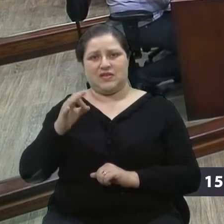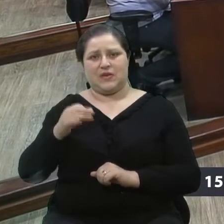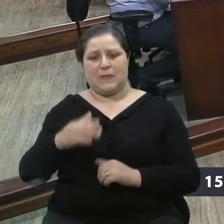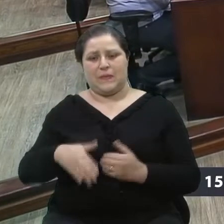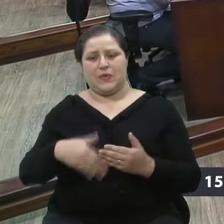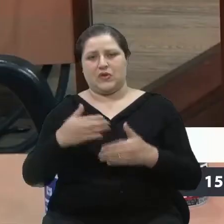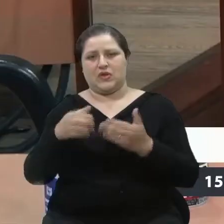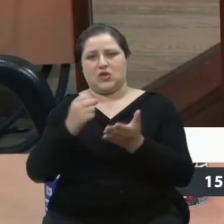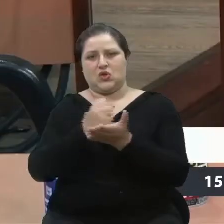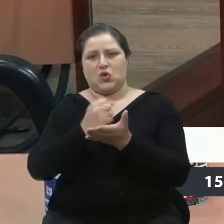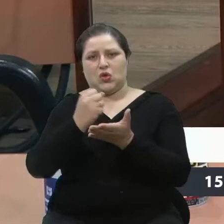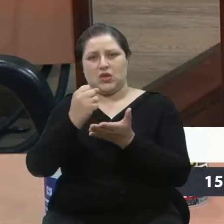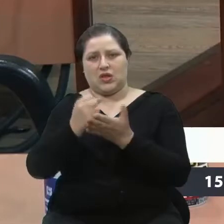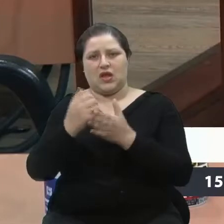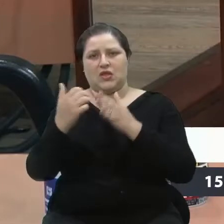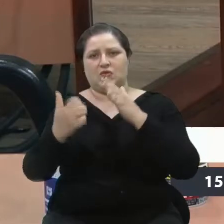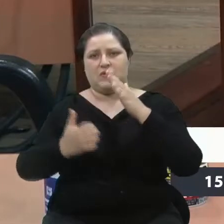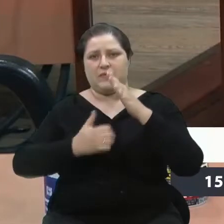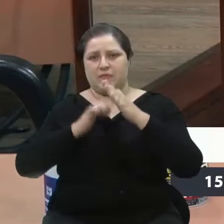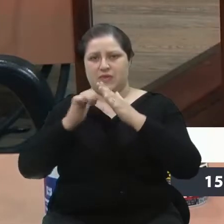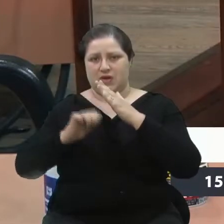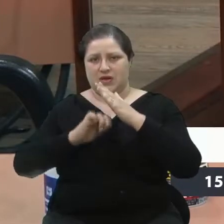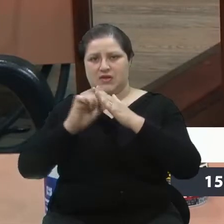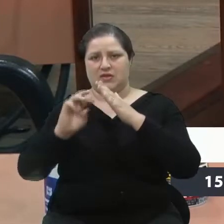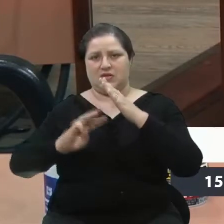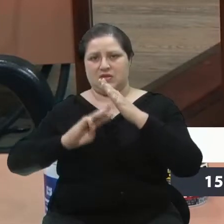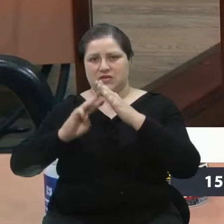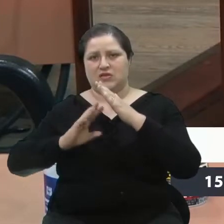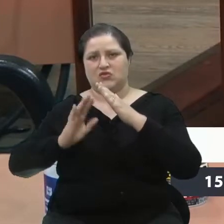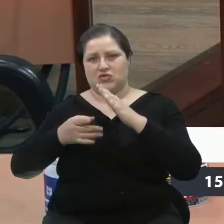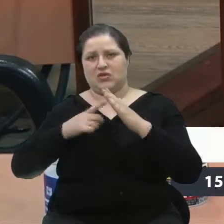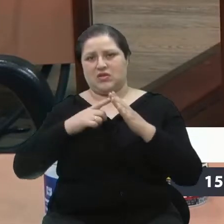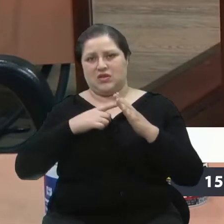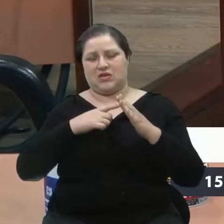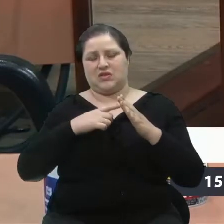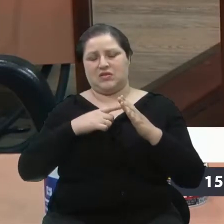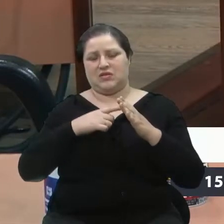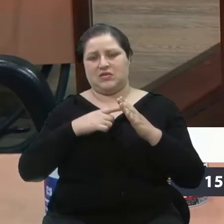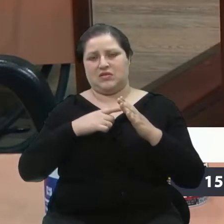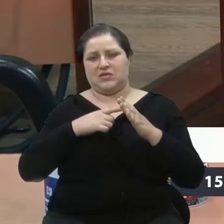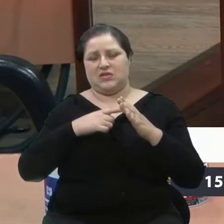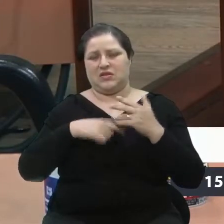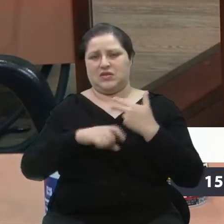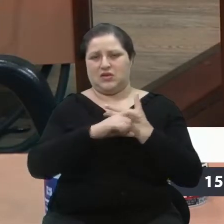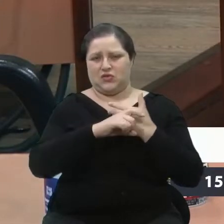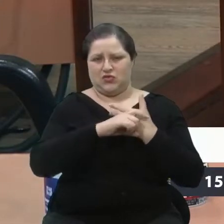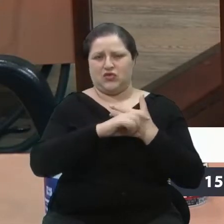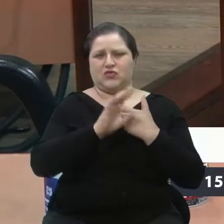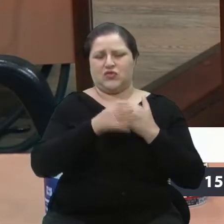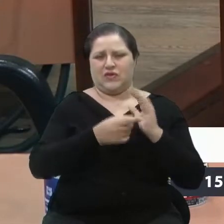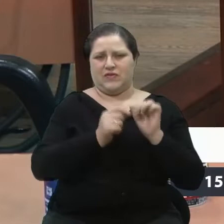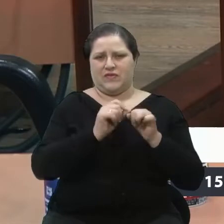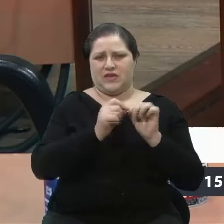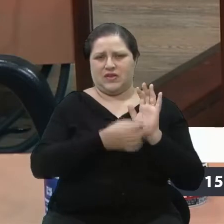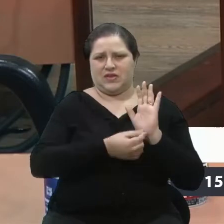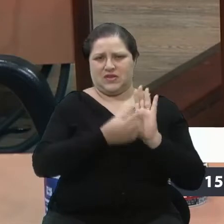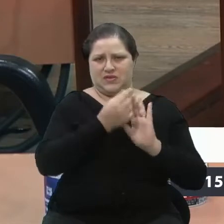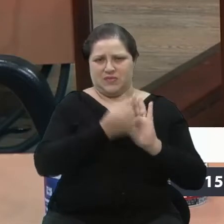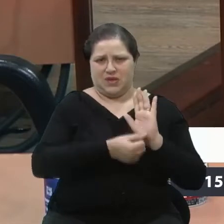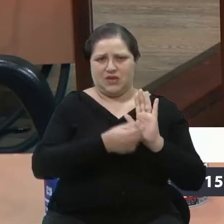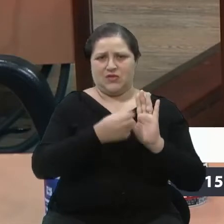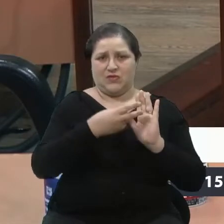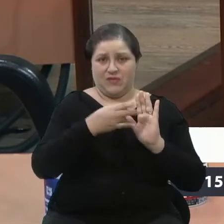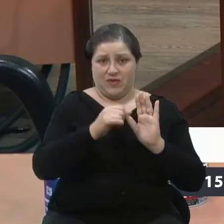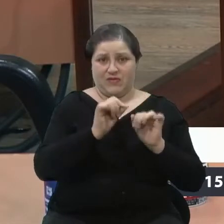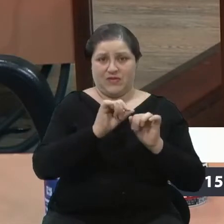contratação de uma empresa já está em tramitação, já foi feito, orçamento, está se revisando o edital, então isso vai